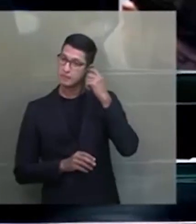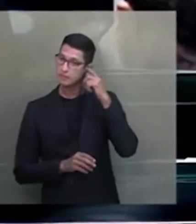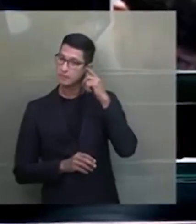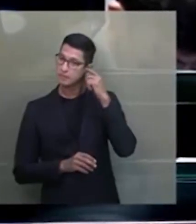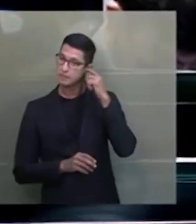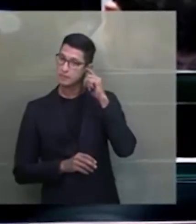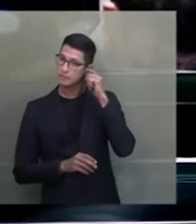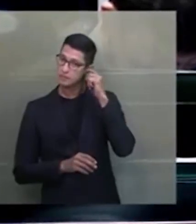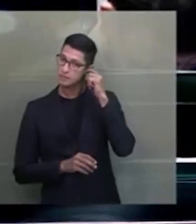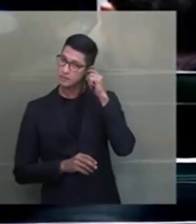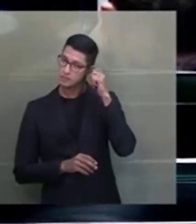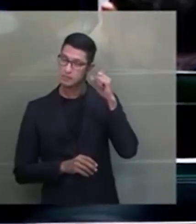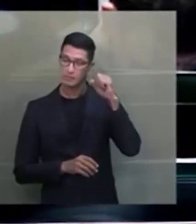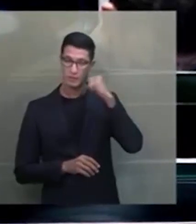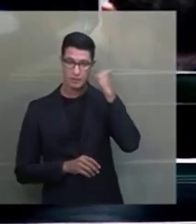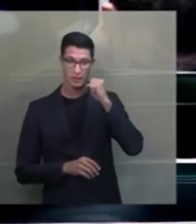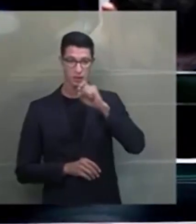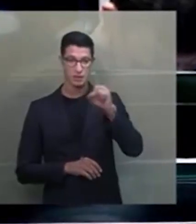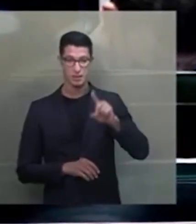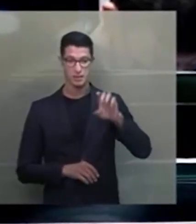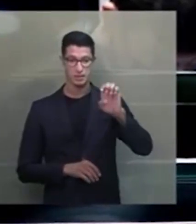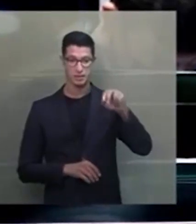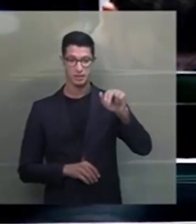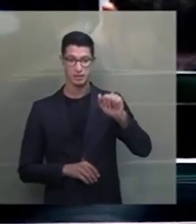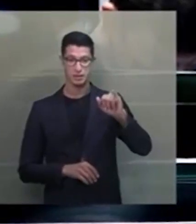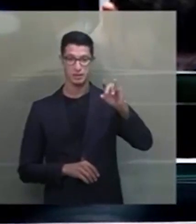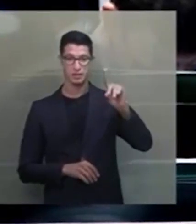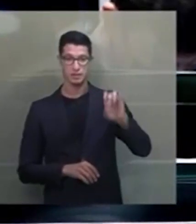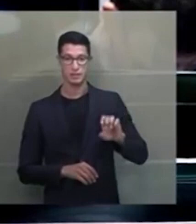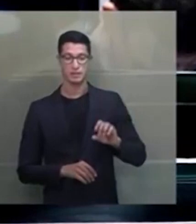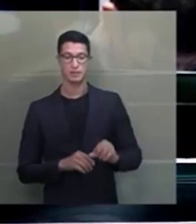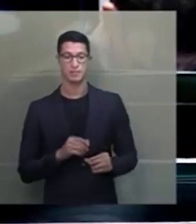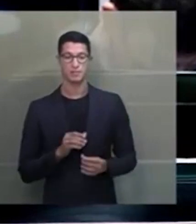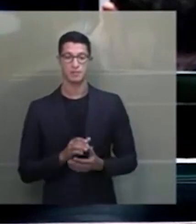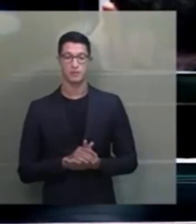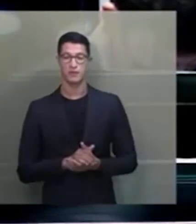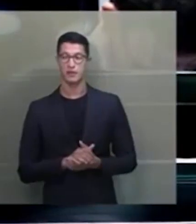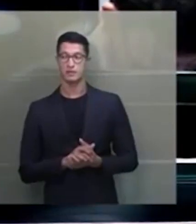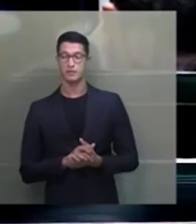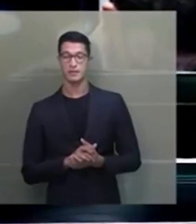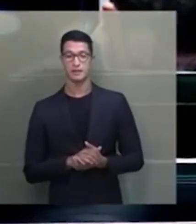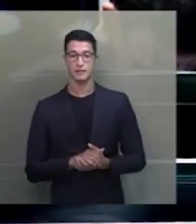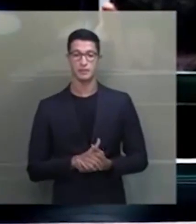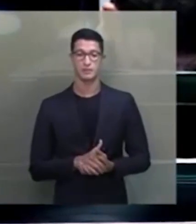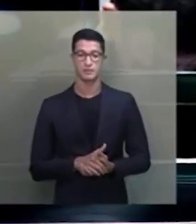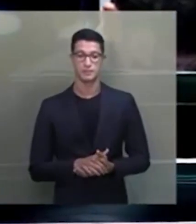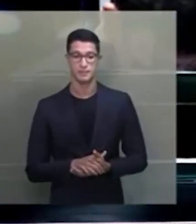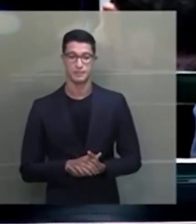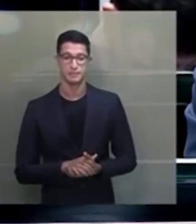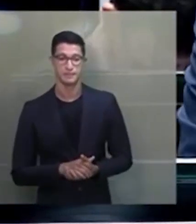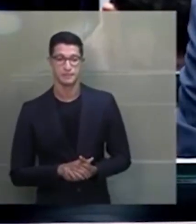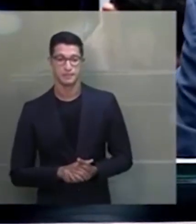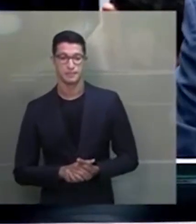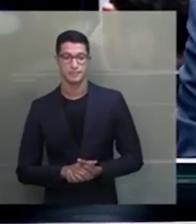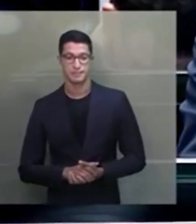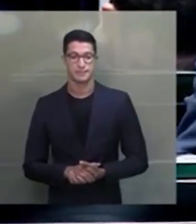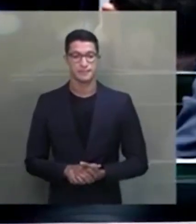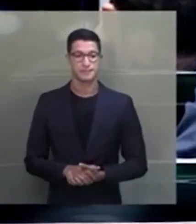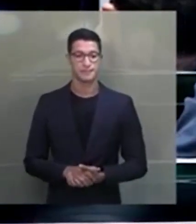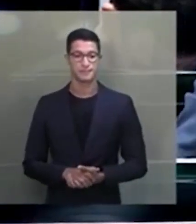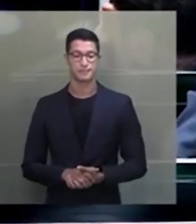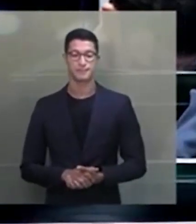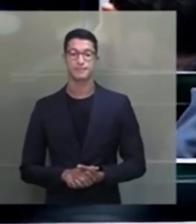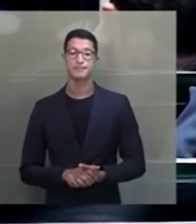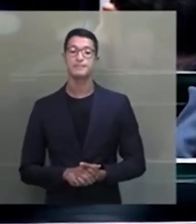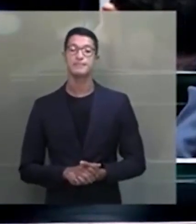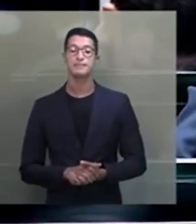PEC dos Precatórios terá que voltar para a análise da Câmara dos Deputados. Na prática, a PEC adia o pagamento de dívidas reconhecidas